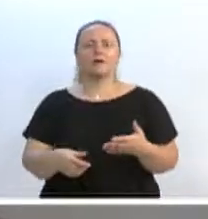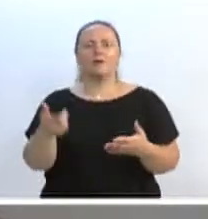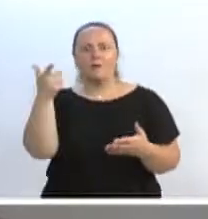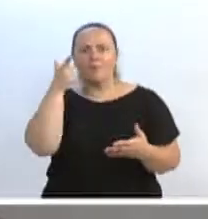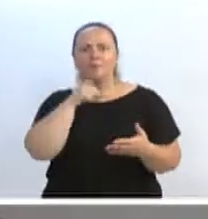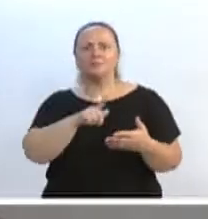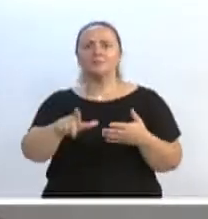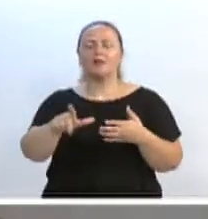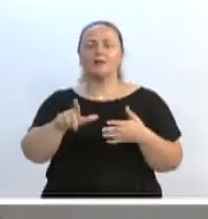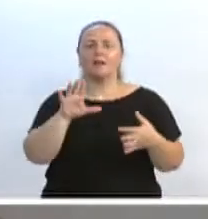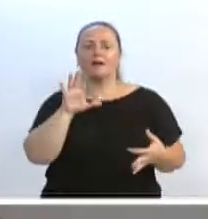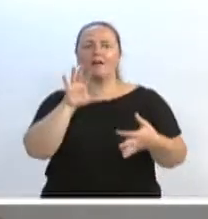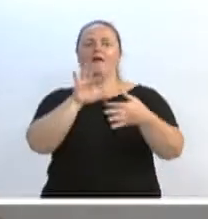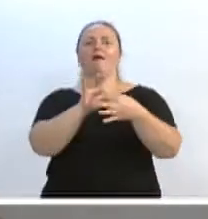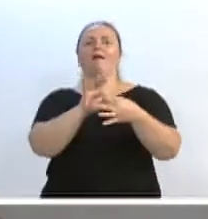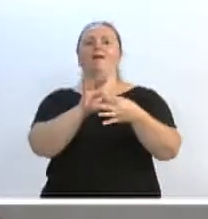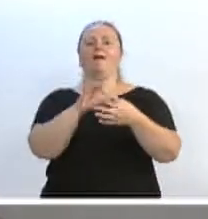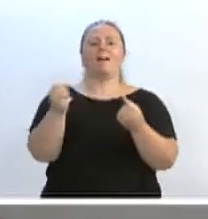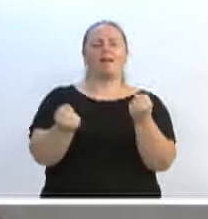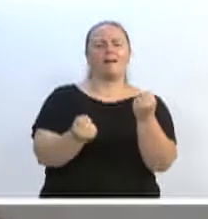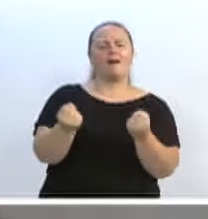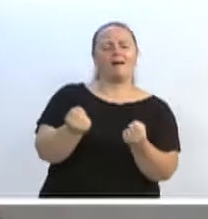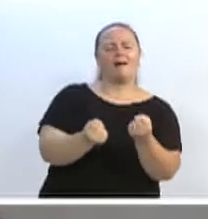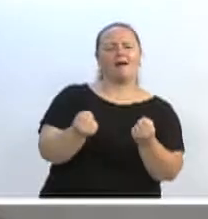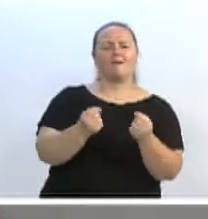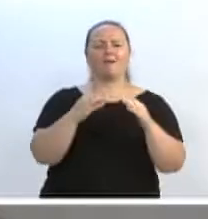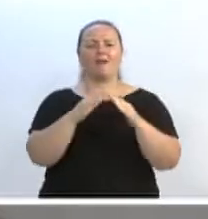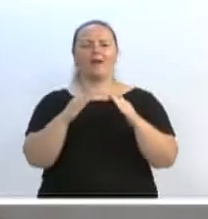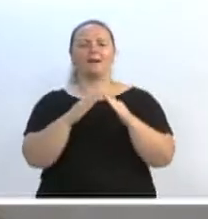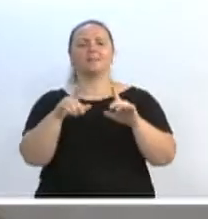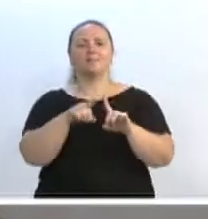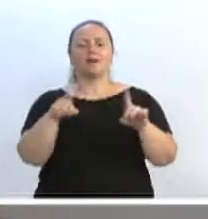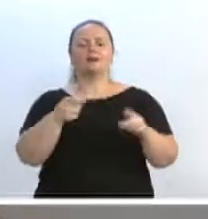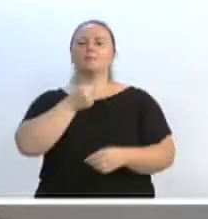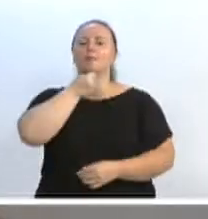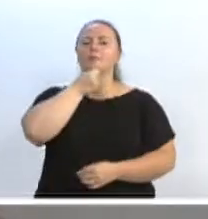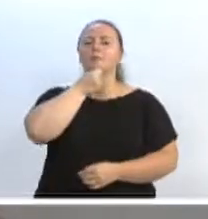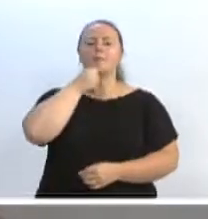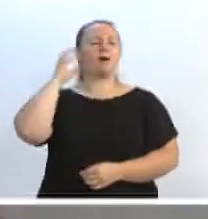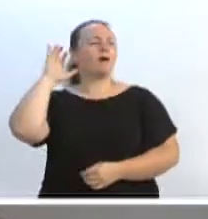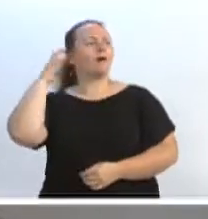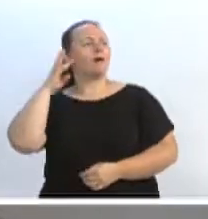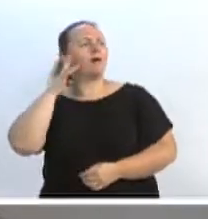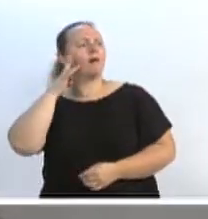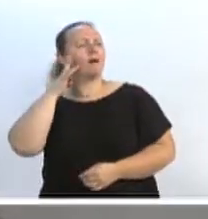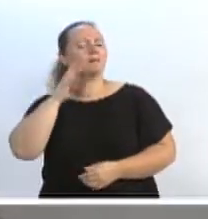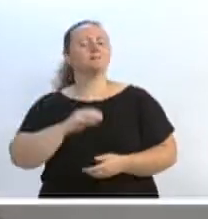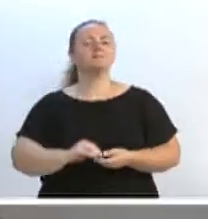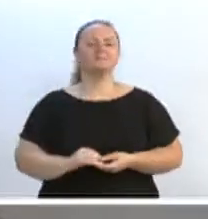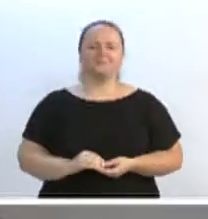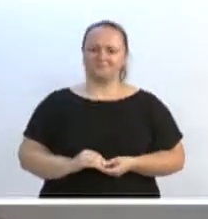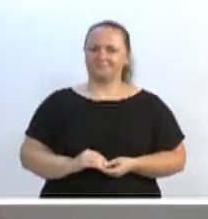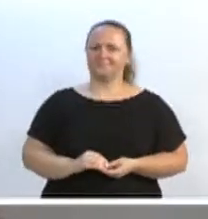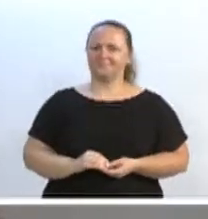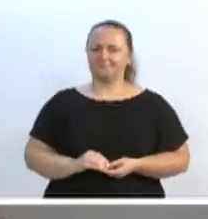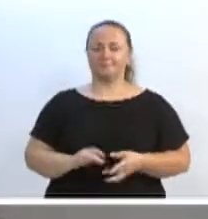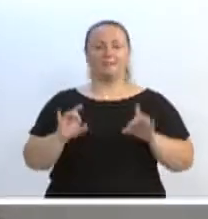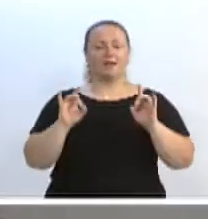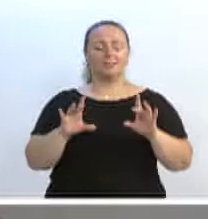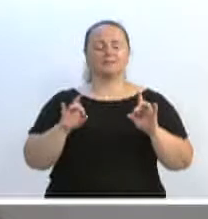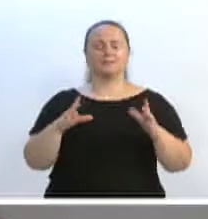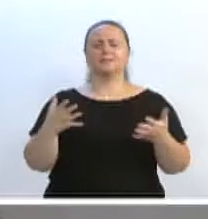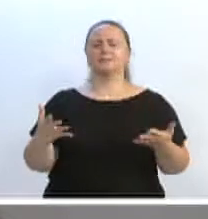ou na carona do seu veículo. Eu quero aqui cumprimentar de uma forma muito especial a todos que se envolveram